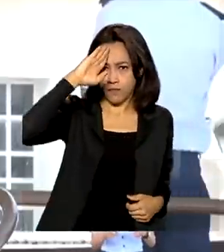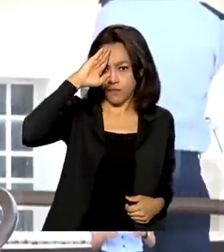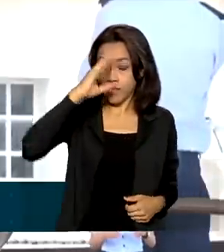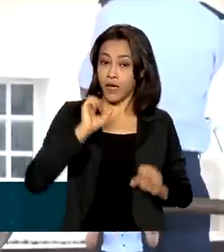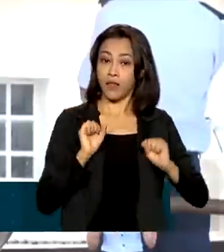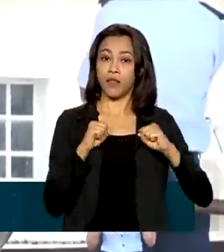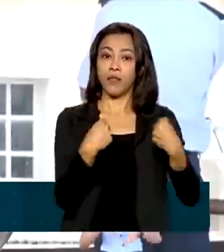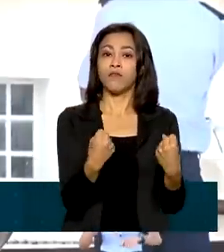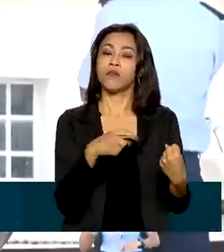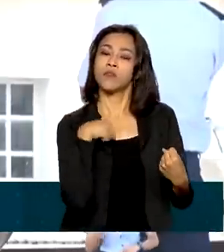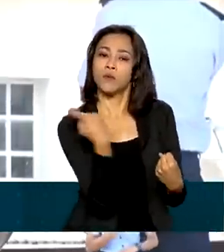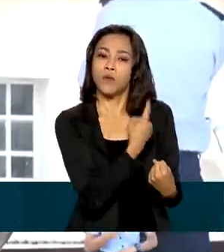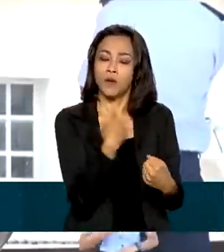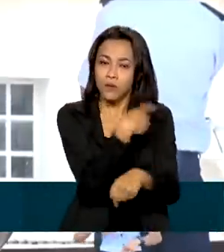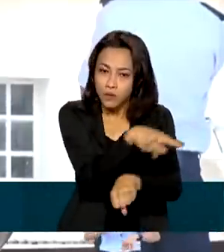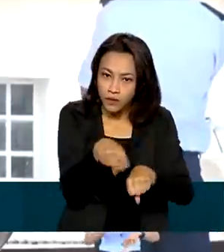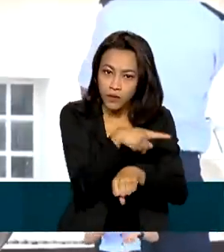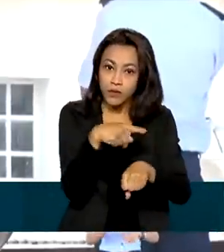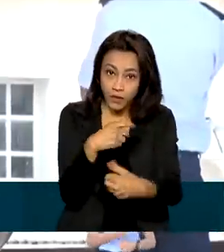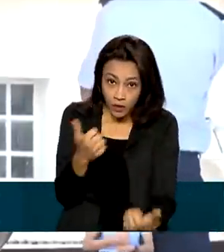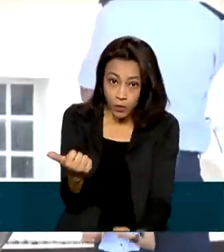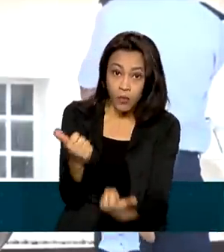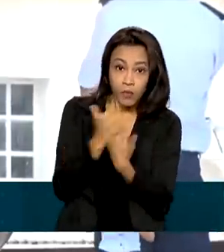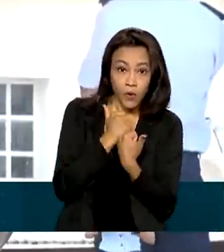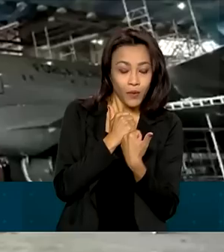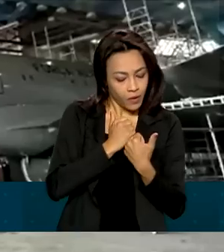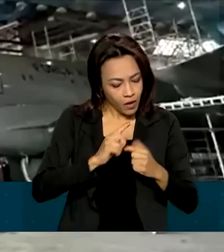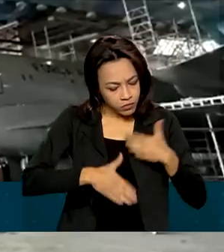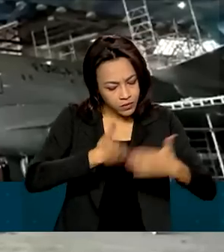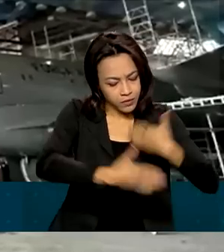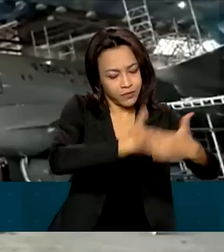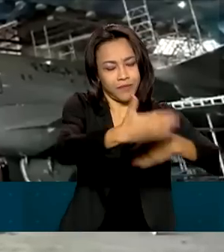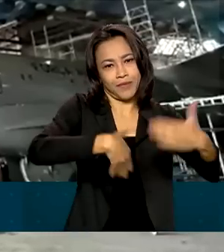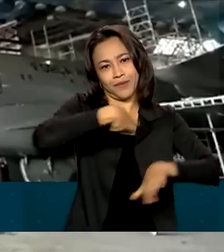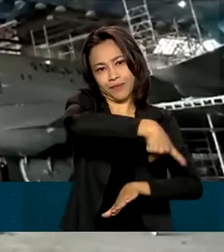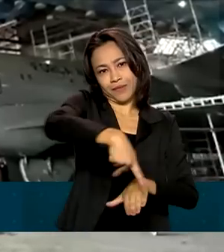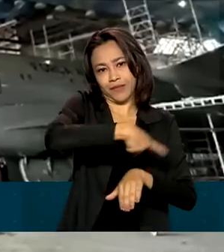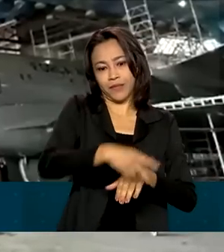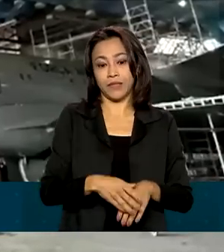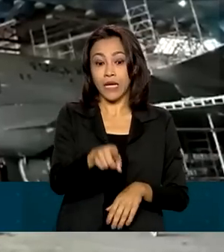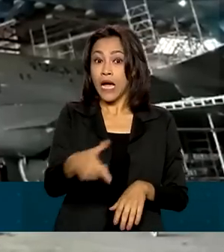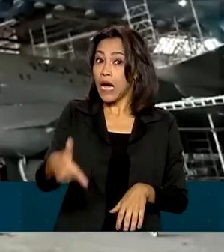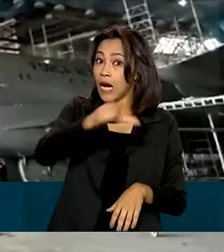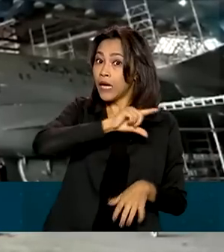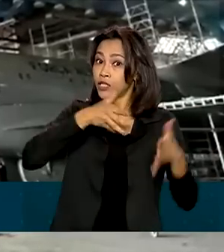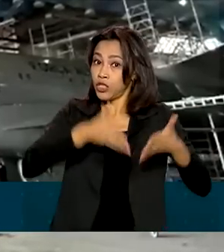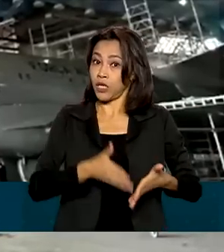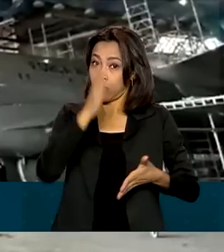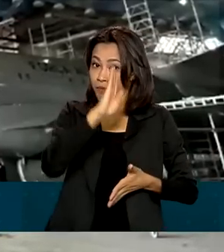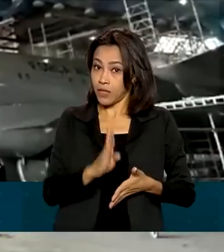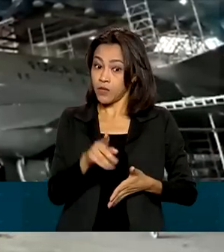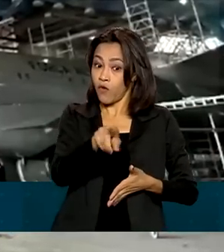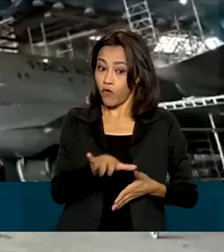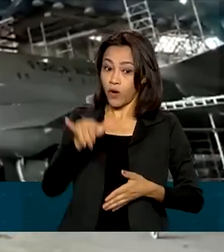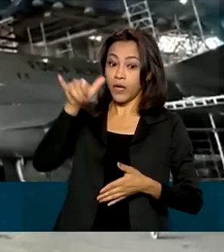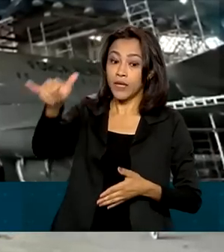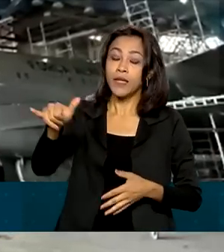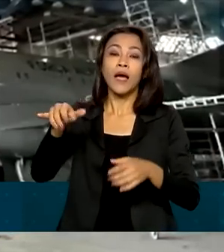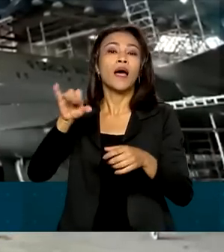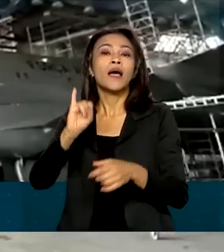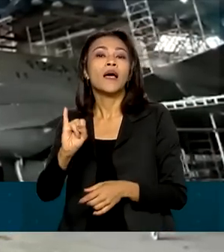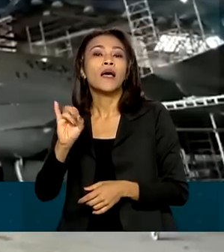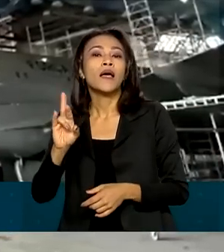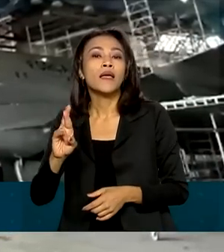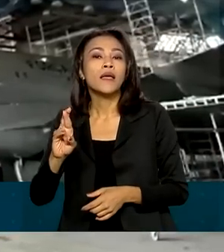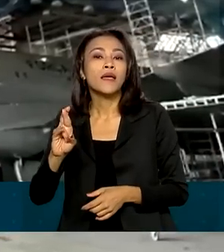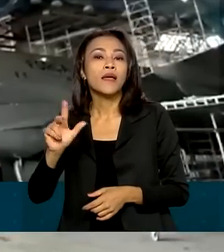defesa do nosso país e do apoio ao desenvolvimento nacional. Antes de chegar ao Brasil, o KC-30 esteve na Irlanda, onde